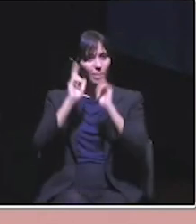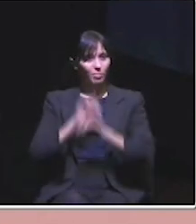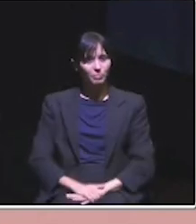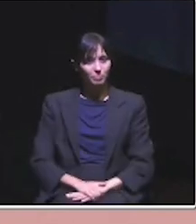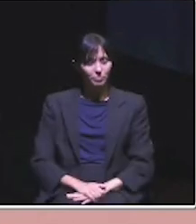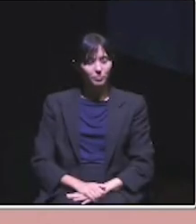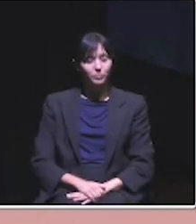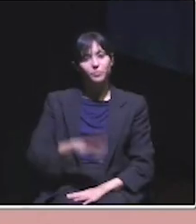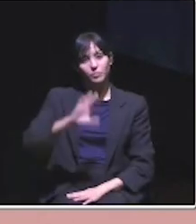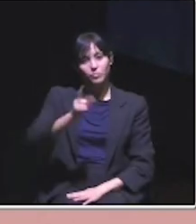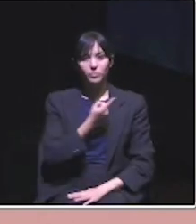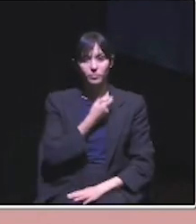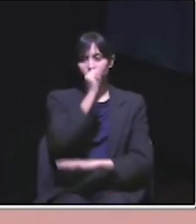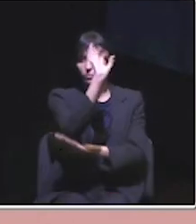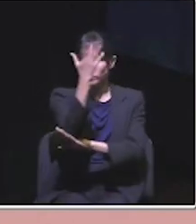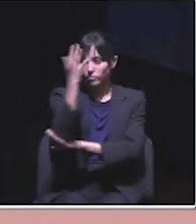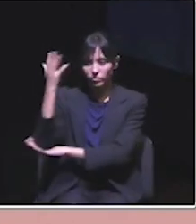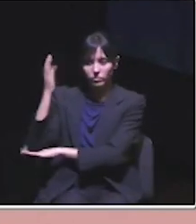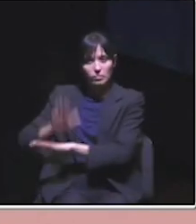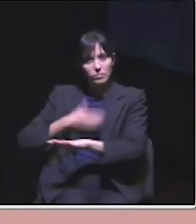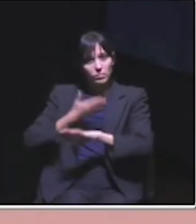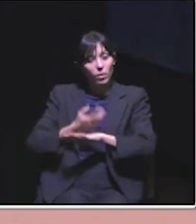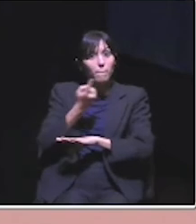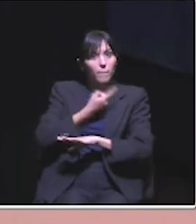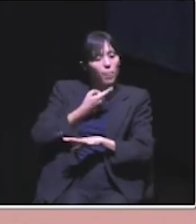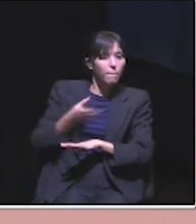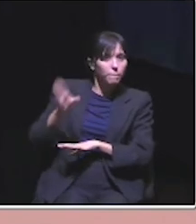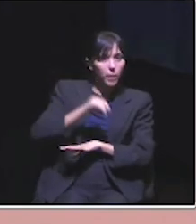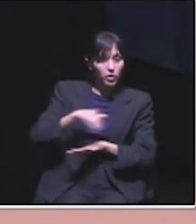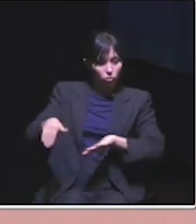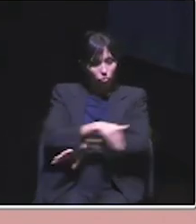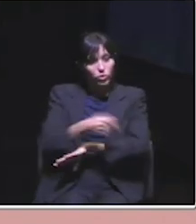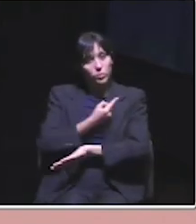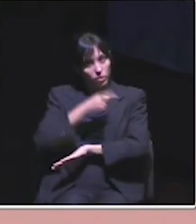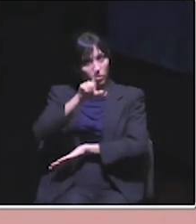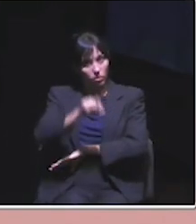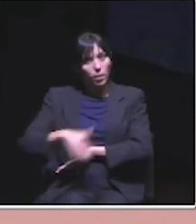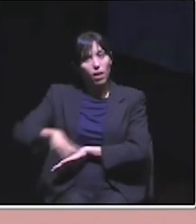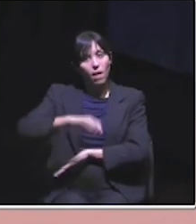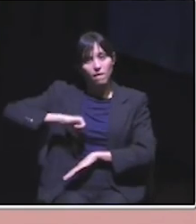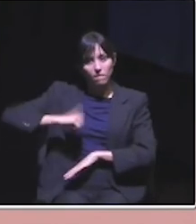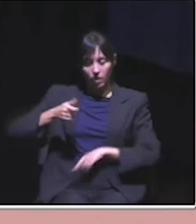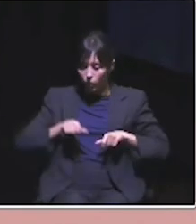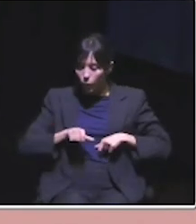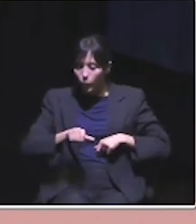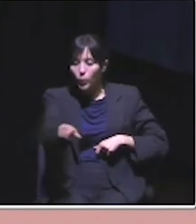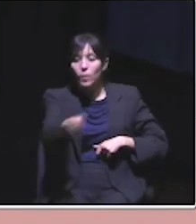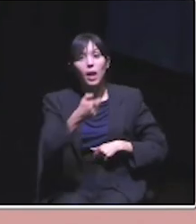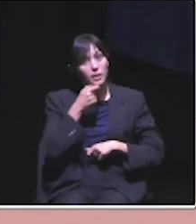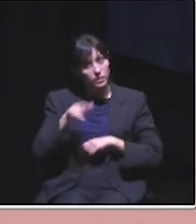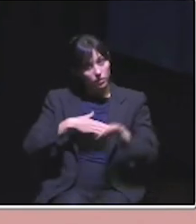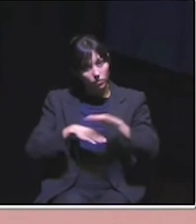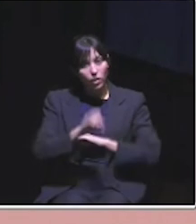Lisboa tem de aumentar a área dos seus espaços verdes, mas tem de fazer mais. As suas ruas têm de ser também elas espaços verdes lineares. Só assim, com a